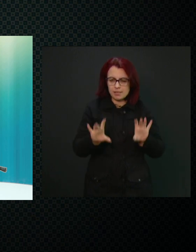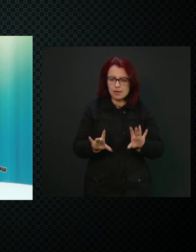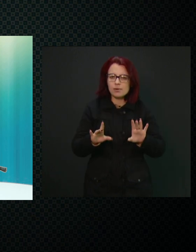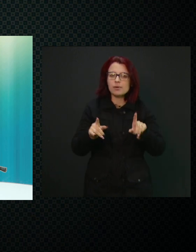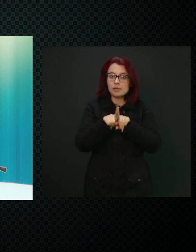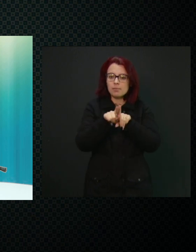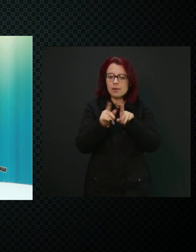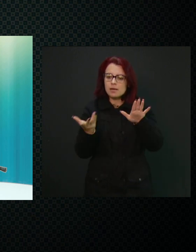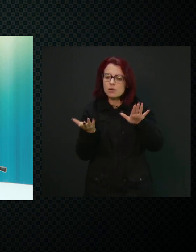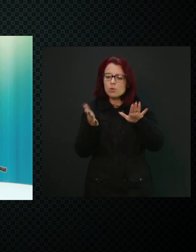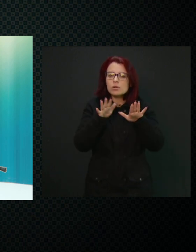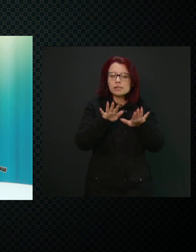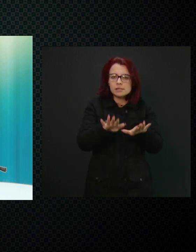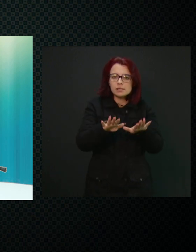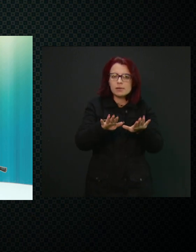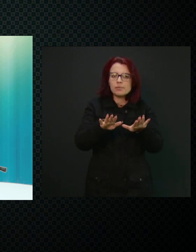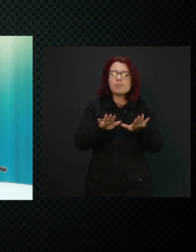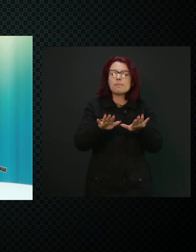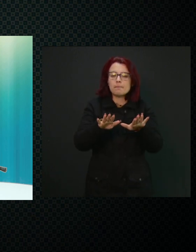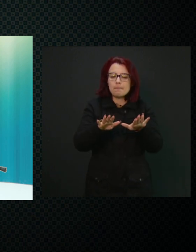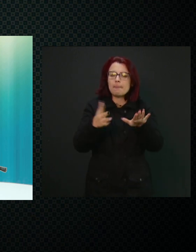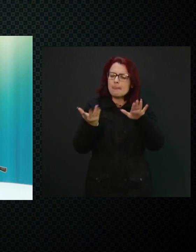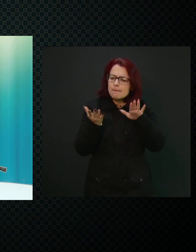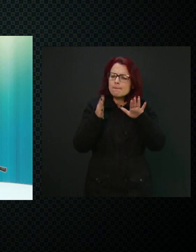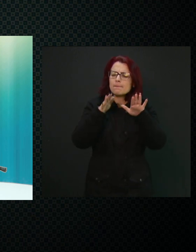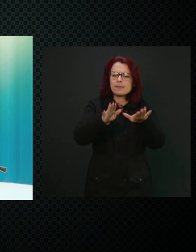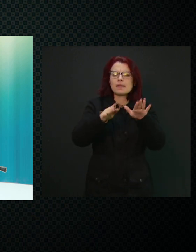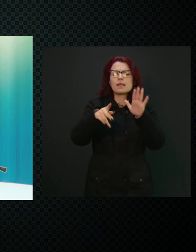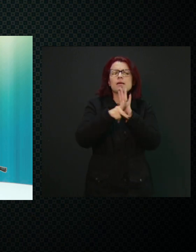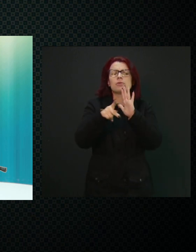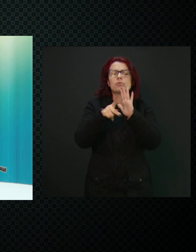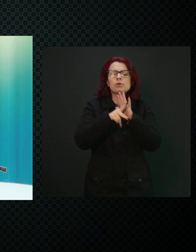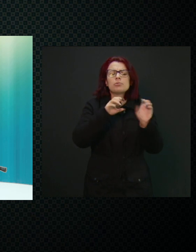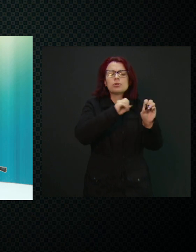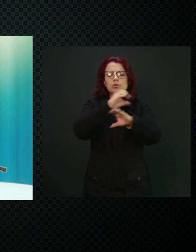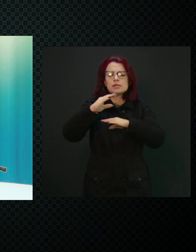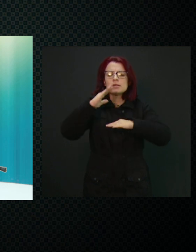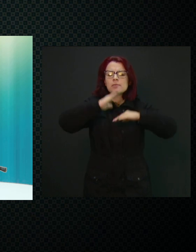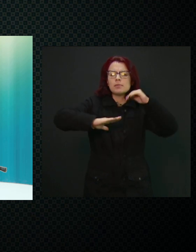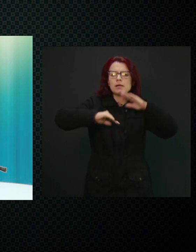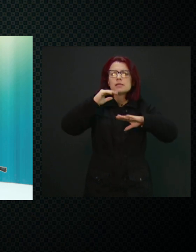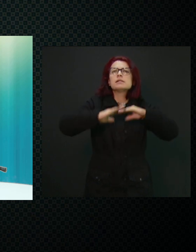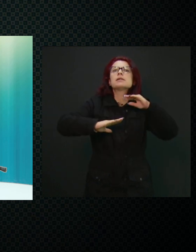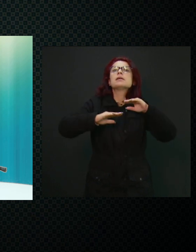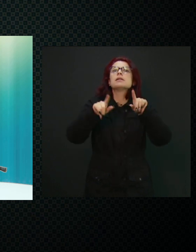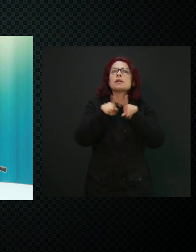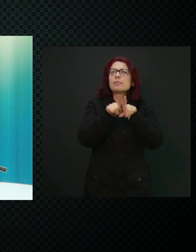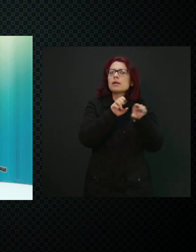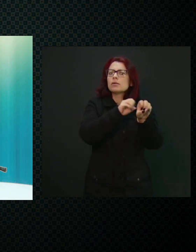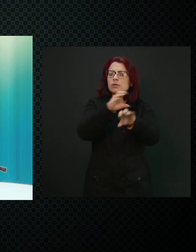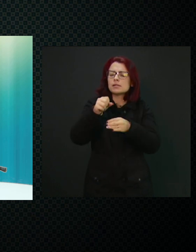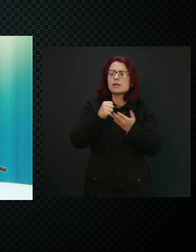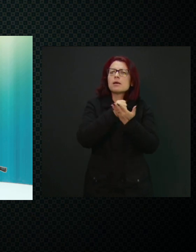especialista em integração da educação profissional com a educação básica na modalidade de jovens e